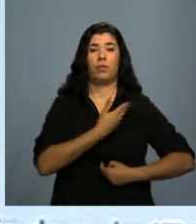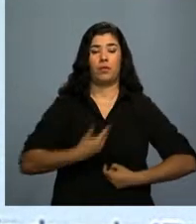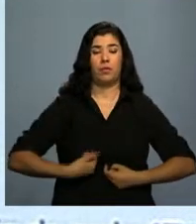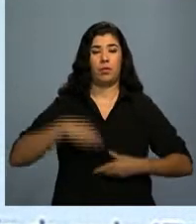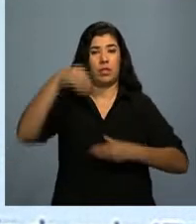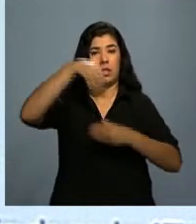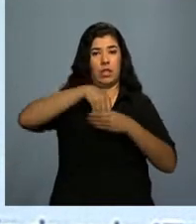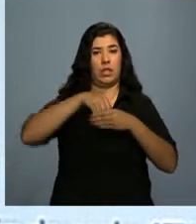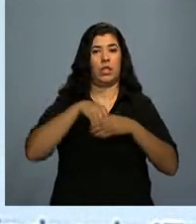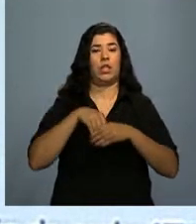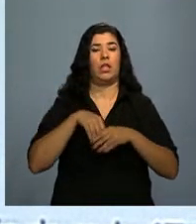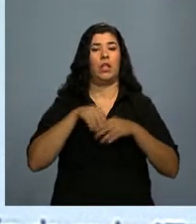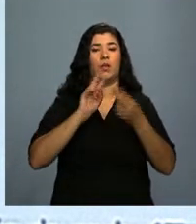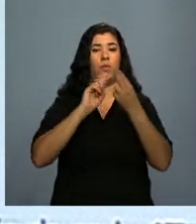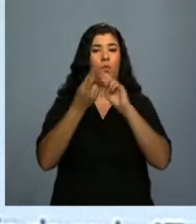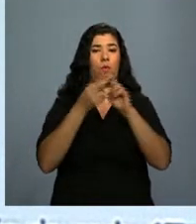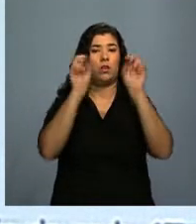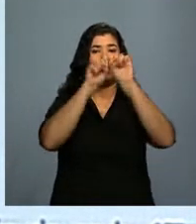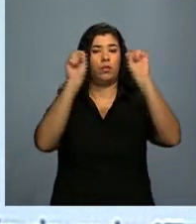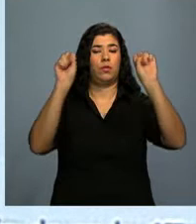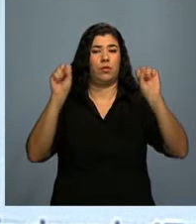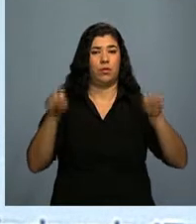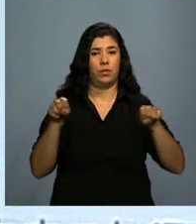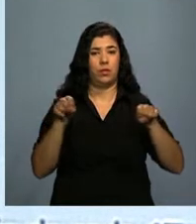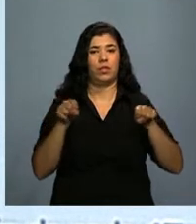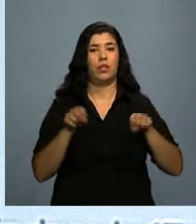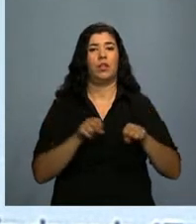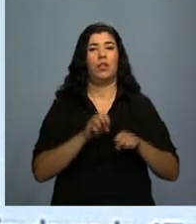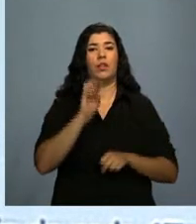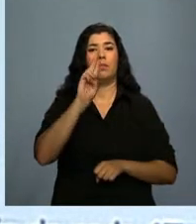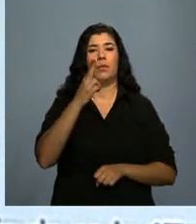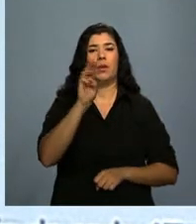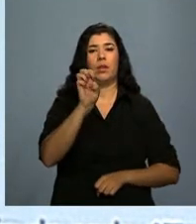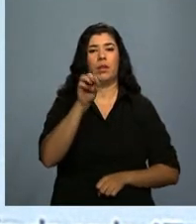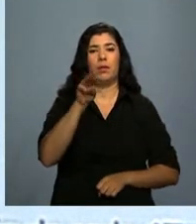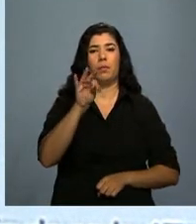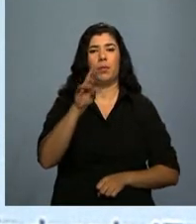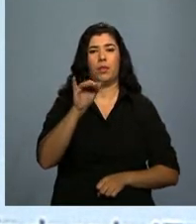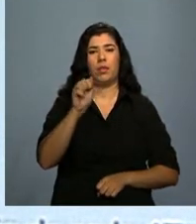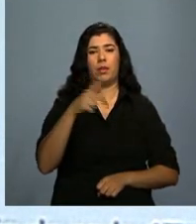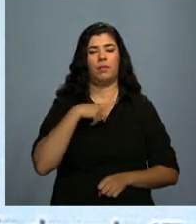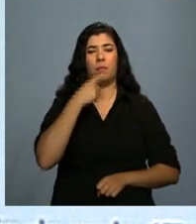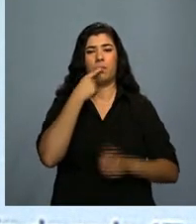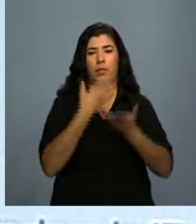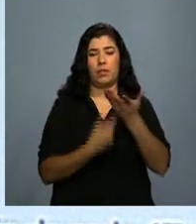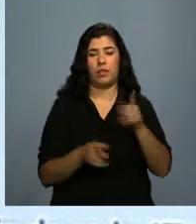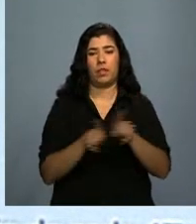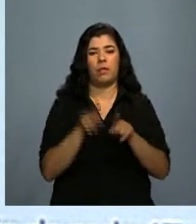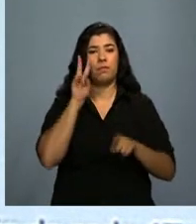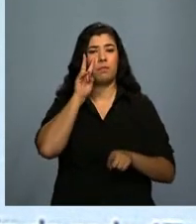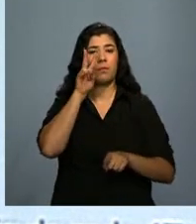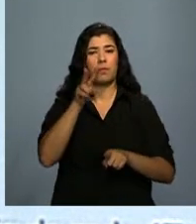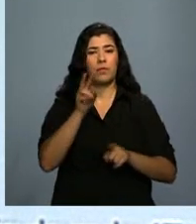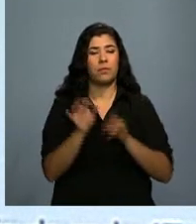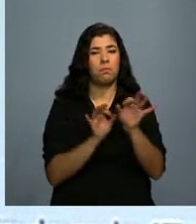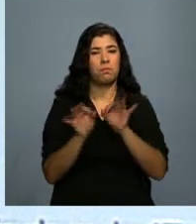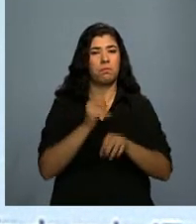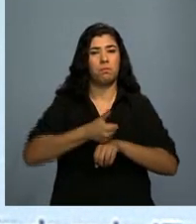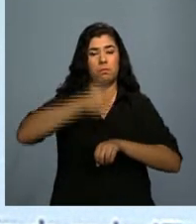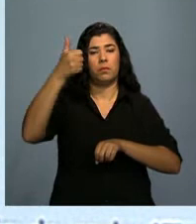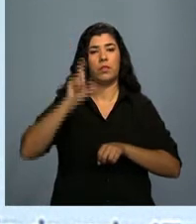hemoterapia. Ele vai conter também um manual do usuário, e visando a interoperabilidade, nós já